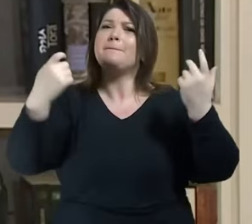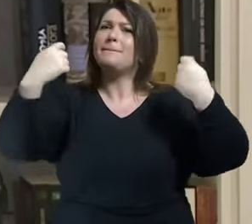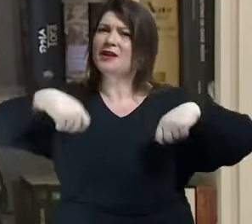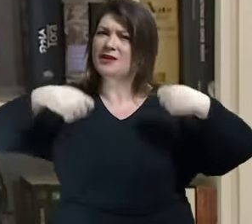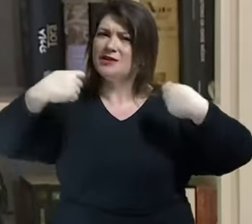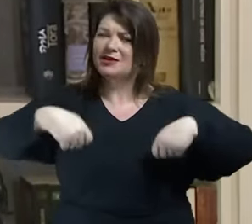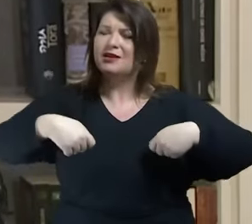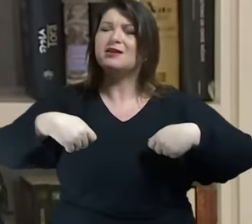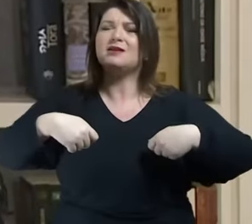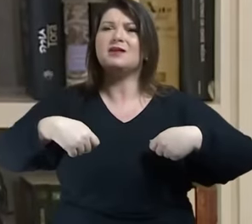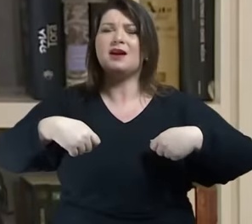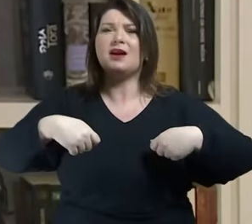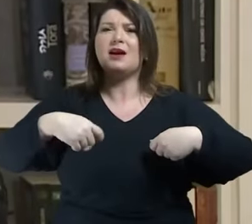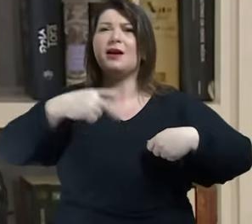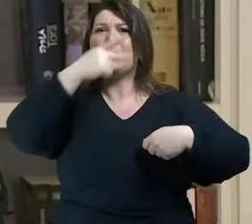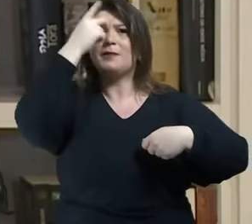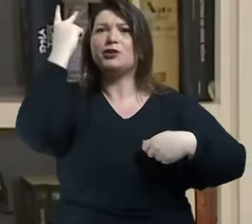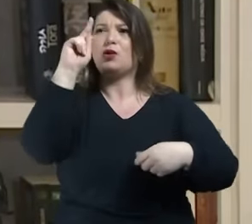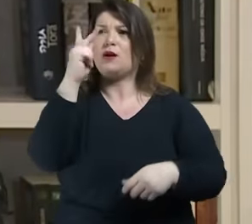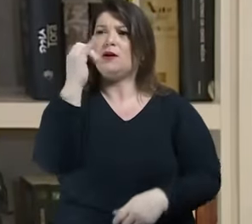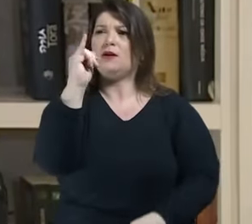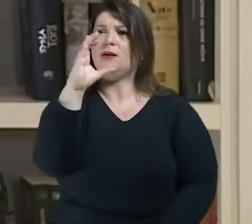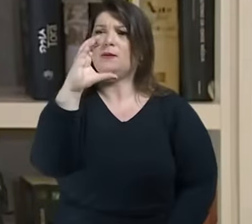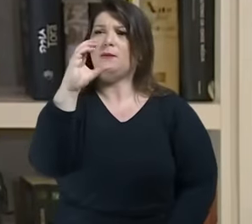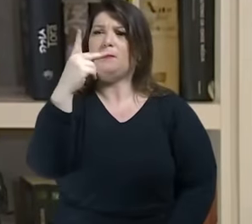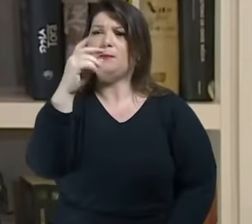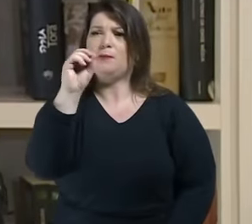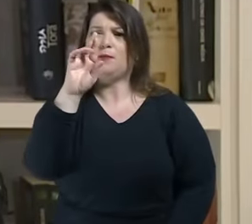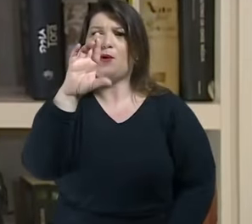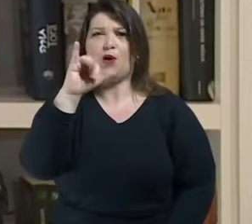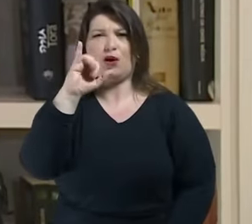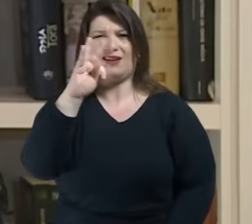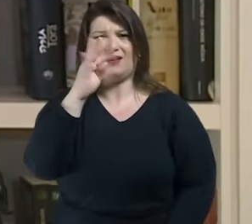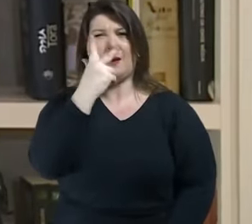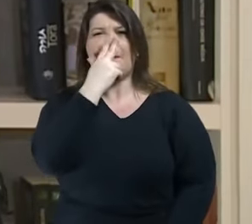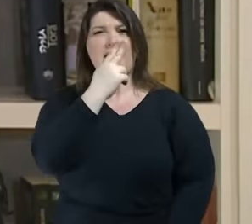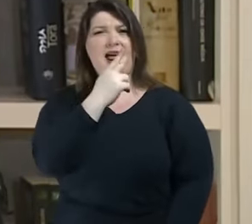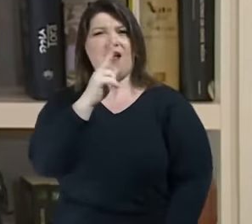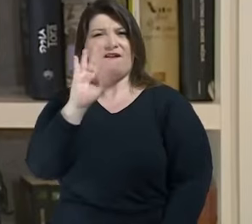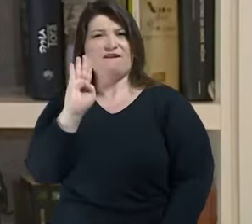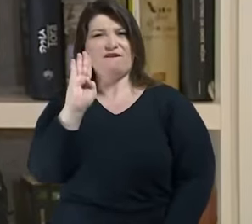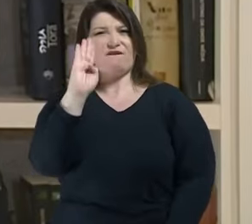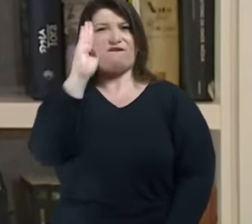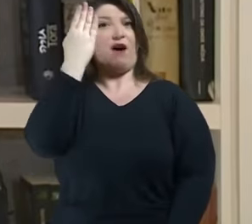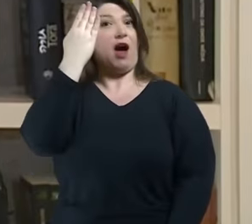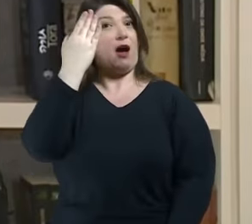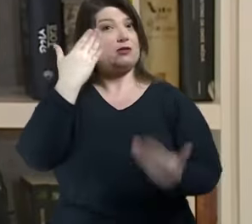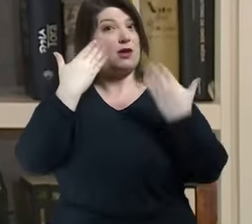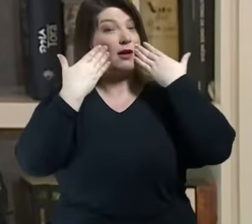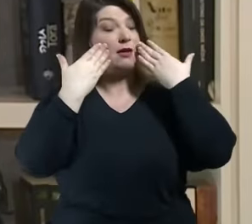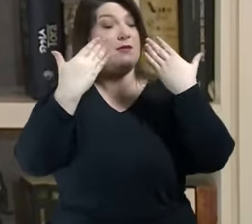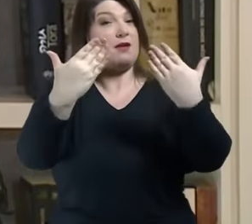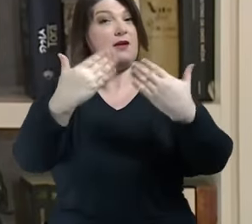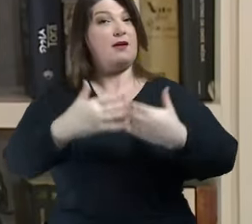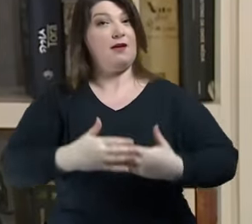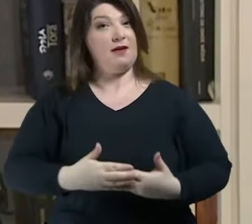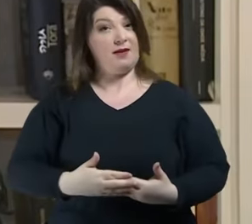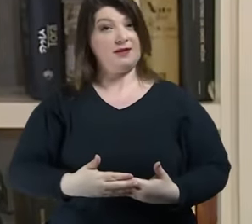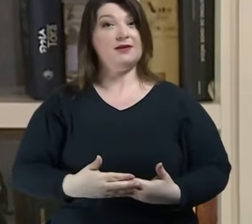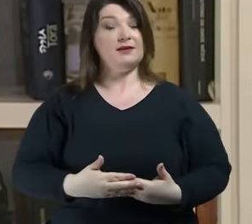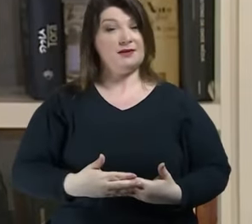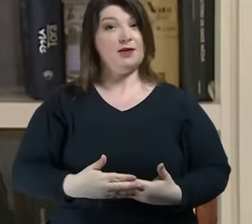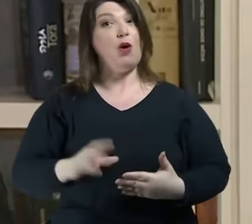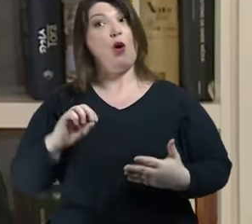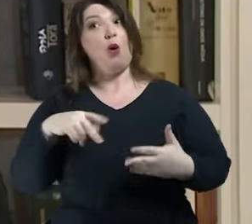quê? Ao ser hipócrita, ao aparentar uma falsa virtude, ao dizer que eu faço algo que eu não acredito,